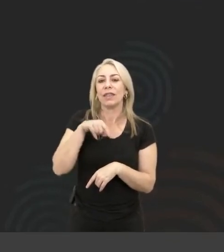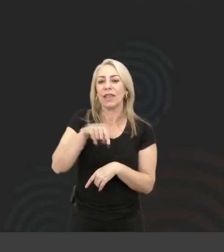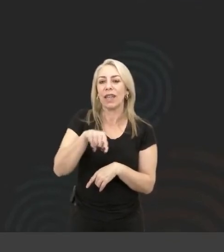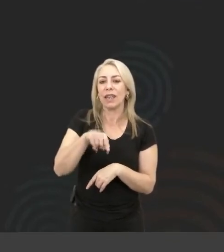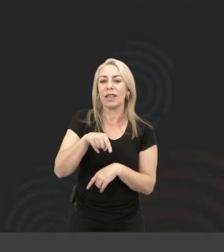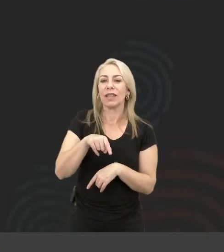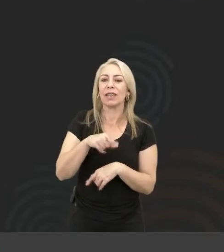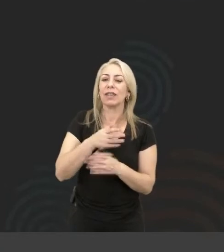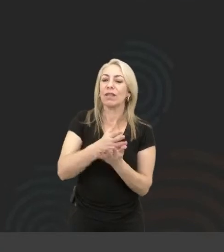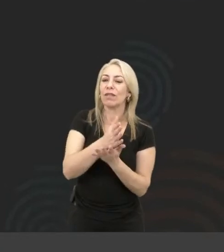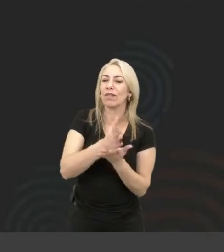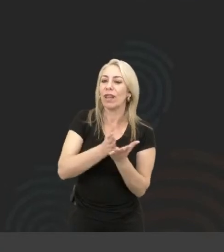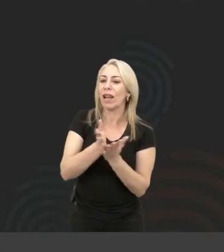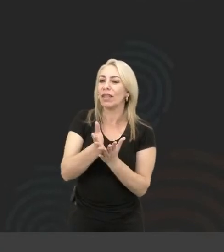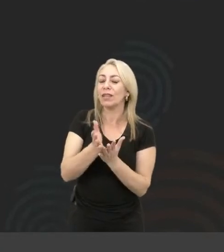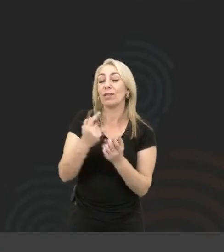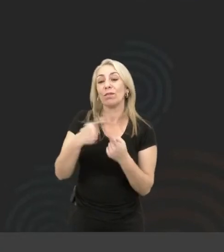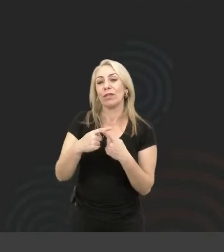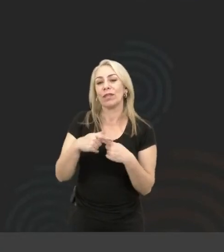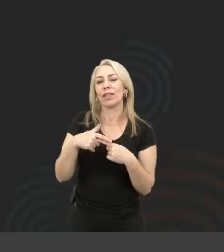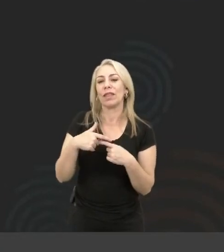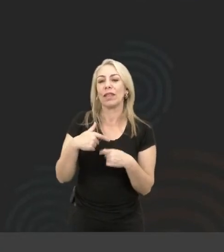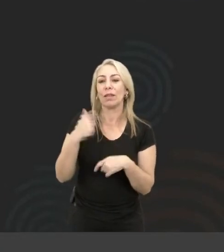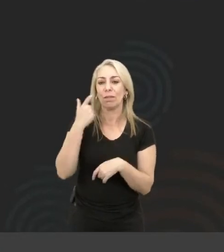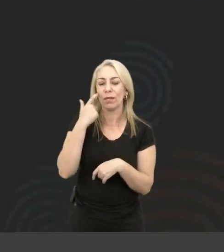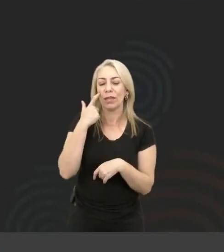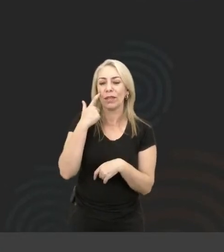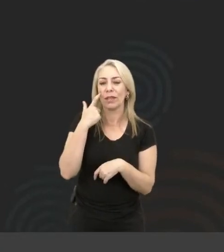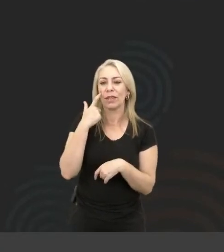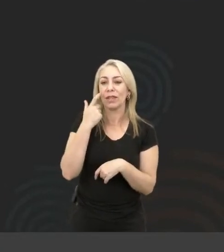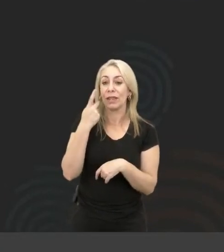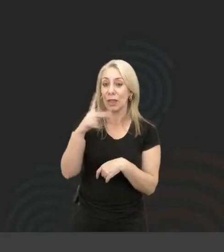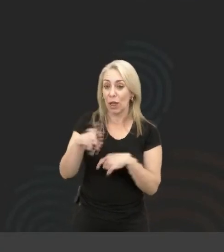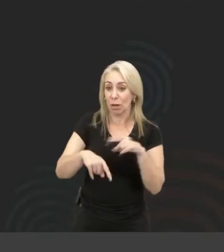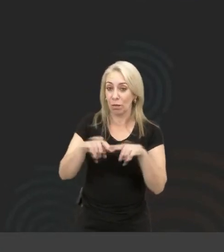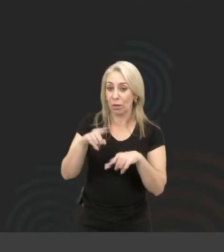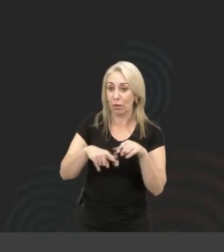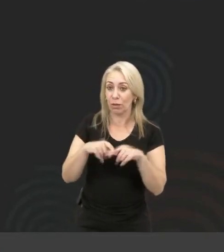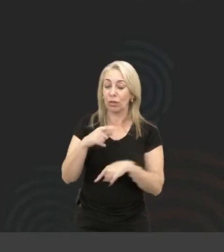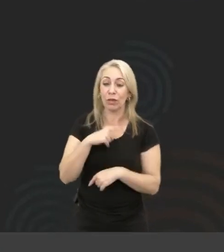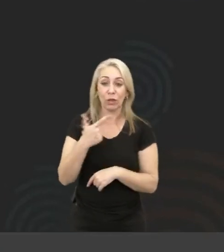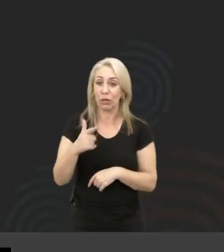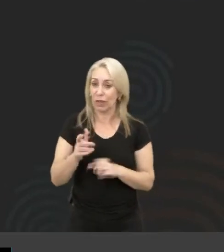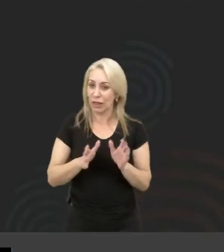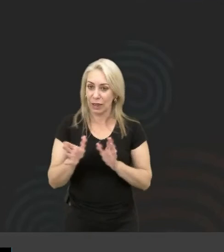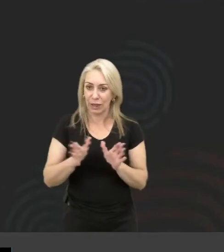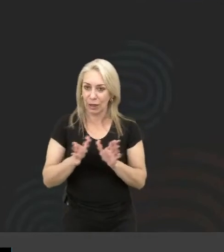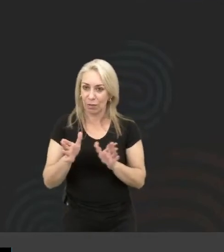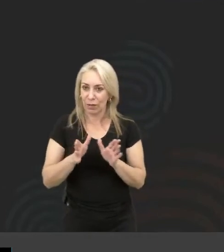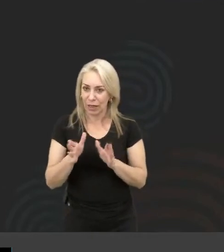nesse viés. Porque, pensa, quando o seu produto não está acessível,